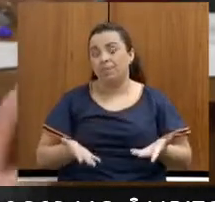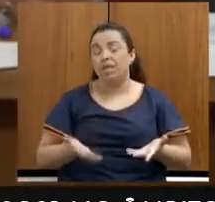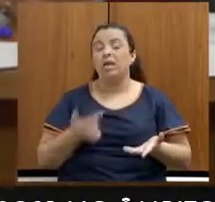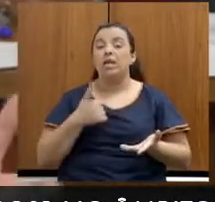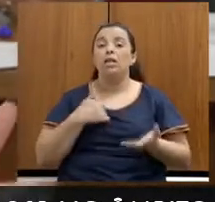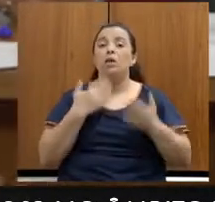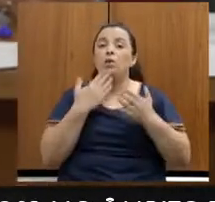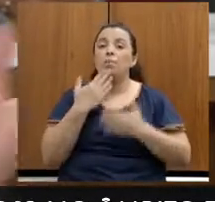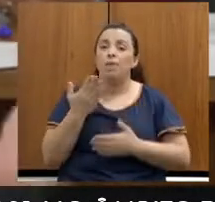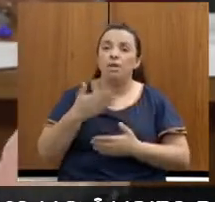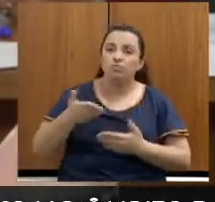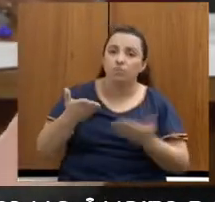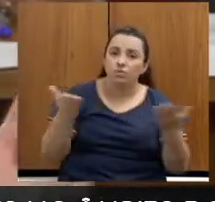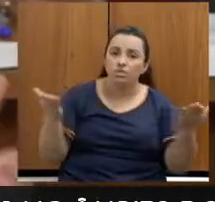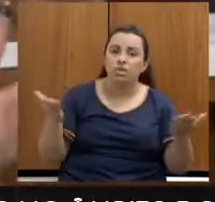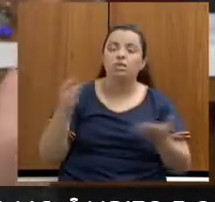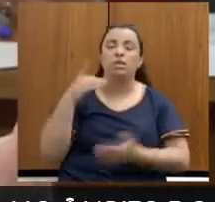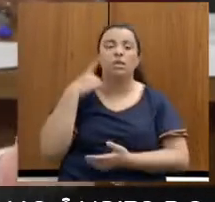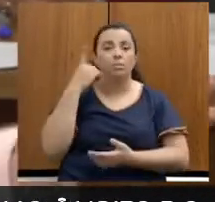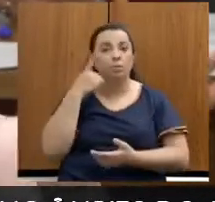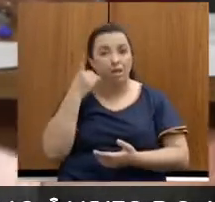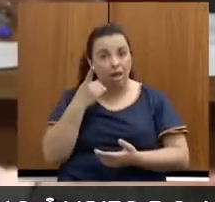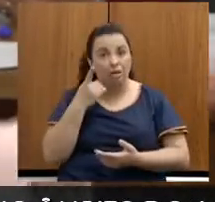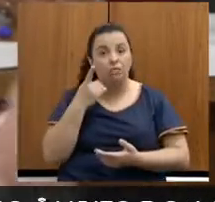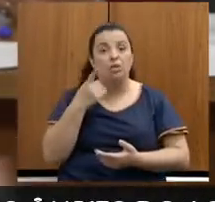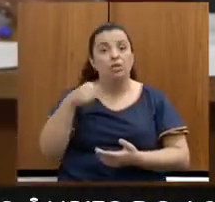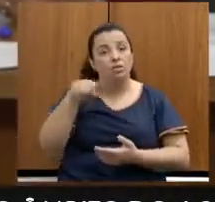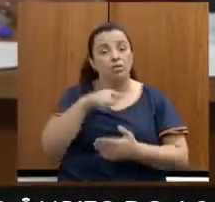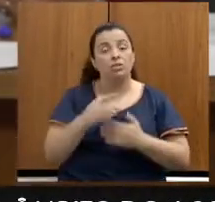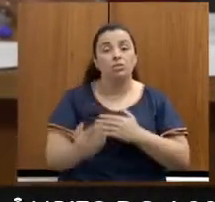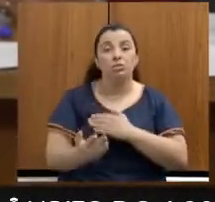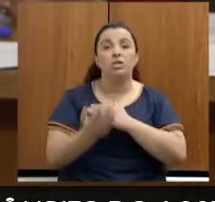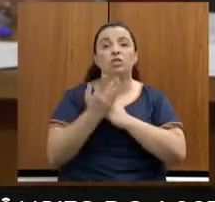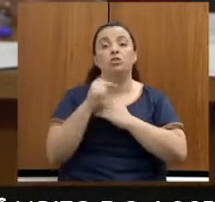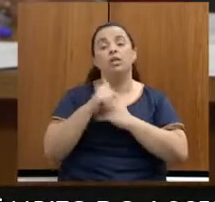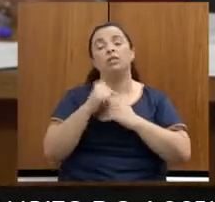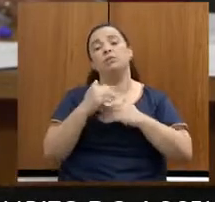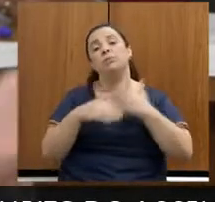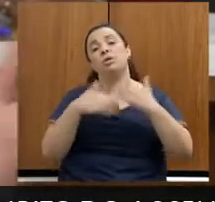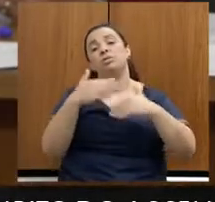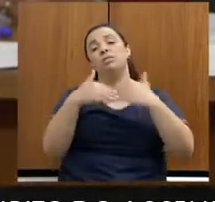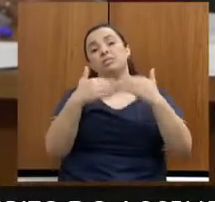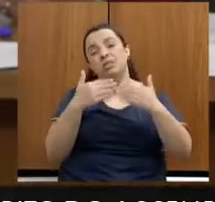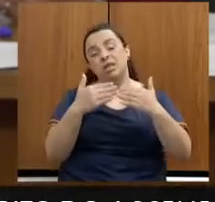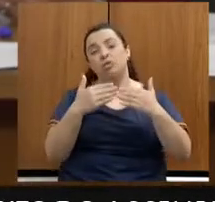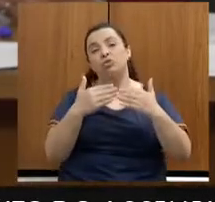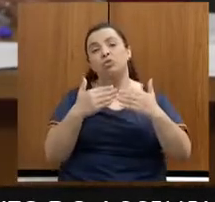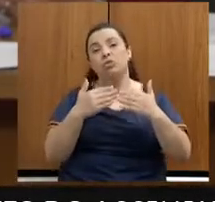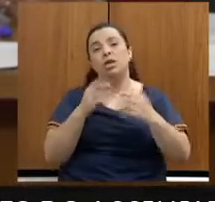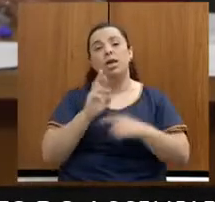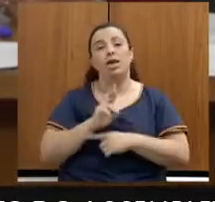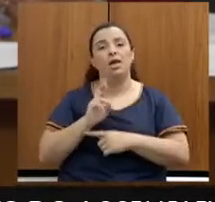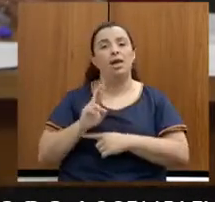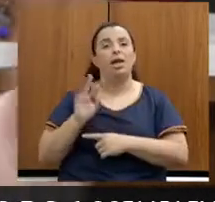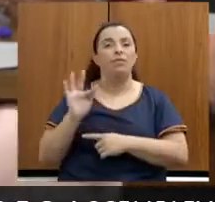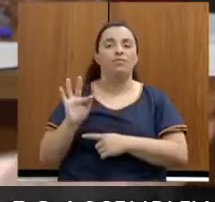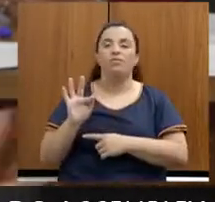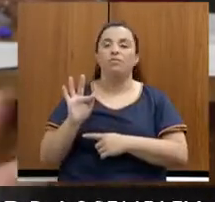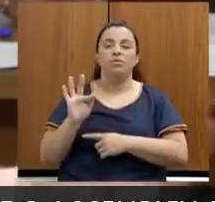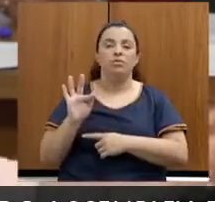a todos vocês, deputados, que nos ajudem nesse processo do processo de recuperação fiscal do Estado,